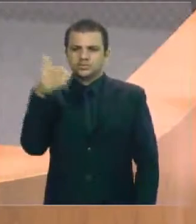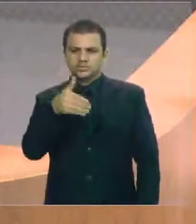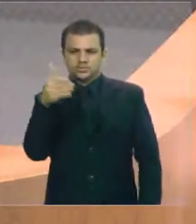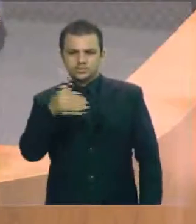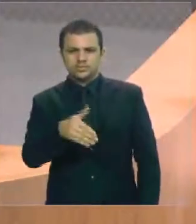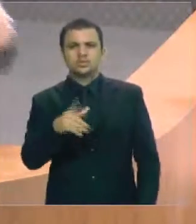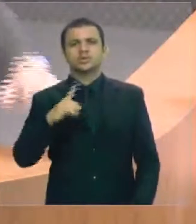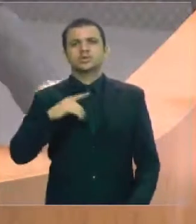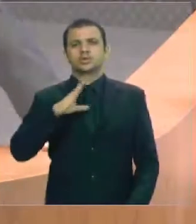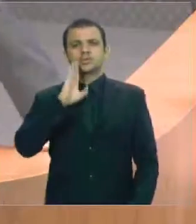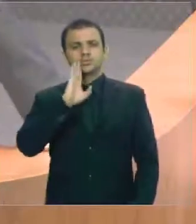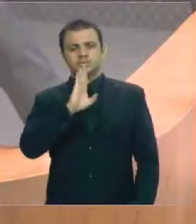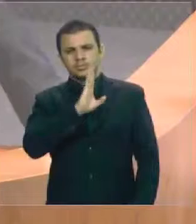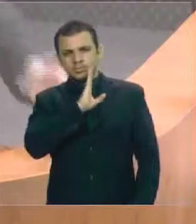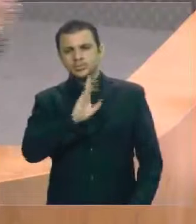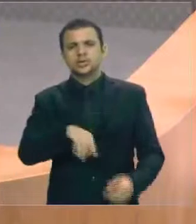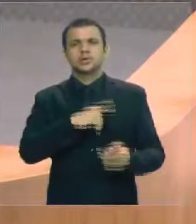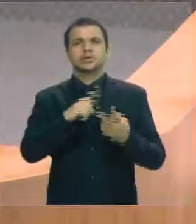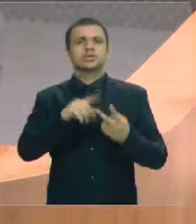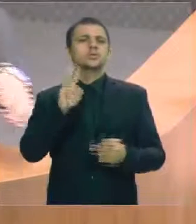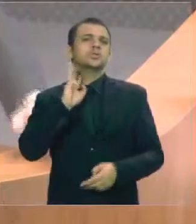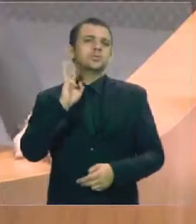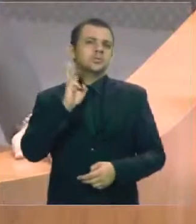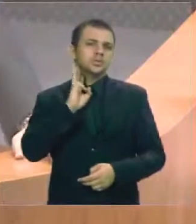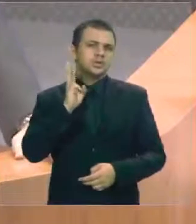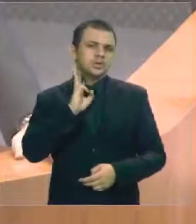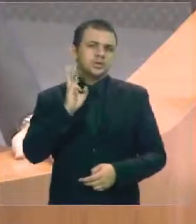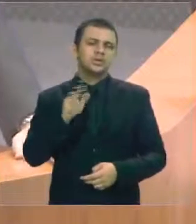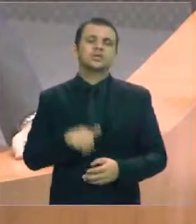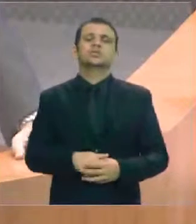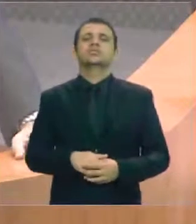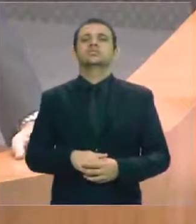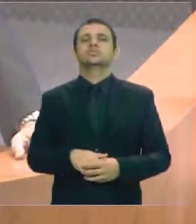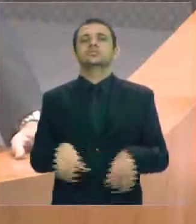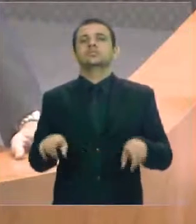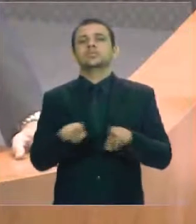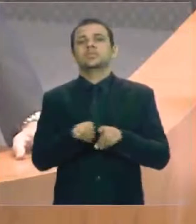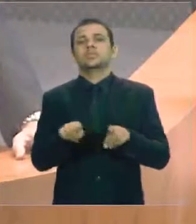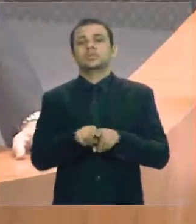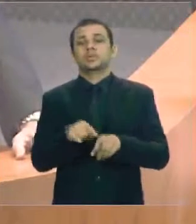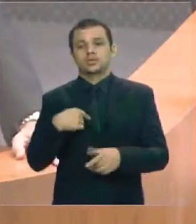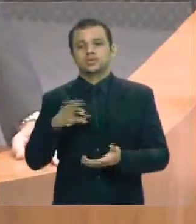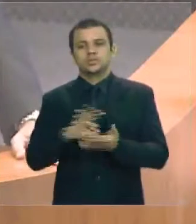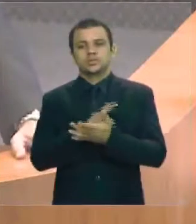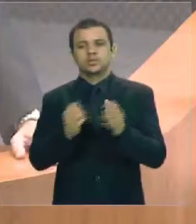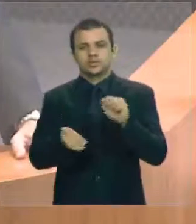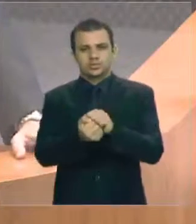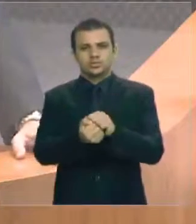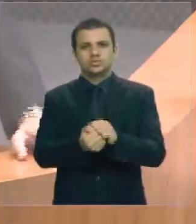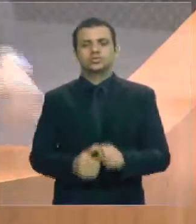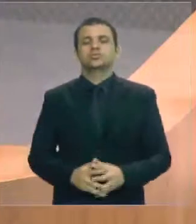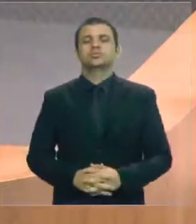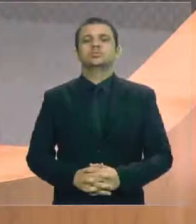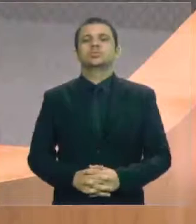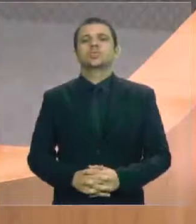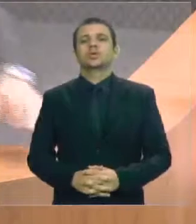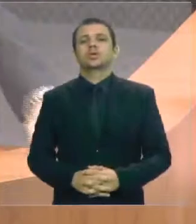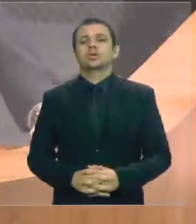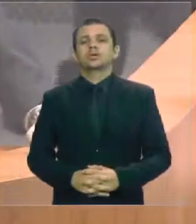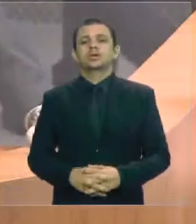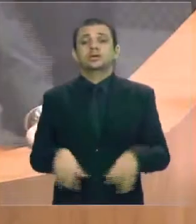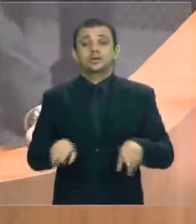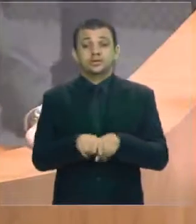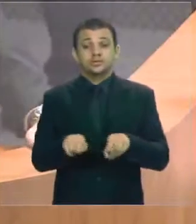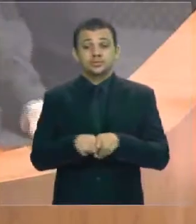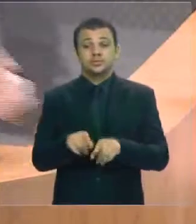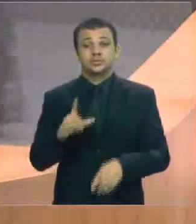junto com o deputado Wellington do Curso, e também eu subscrevi esse requerimento. Tivemos a presença